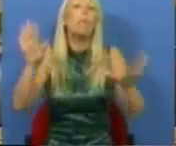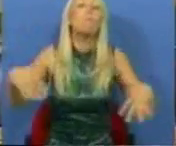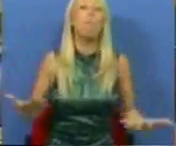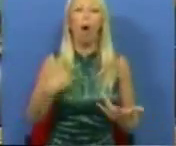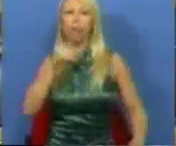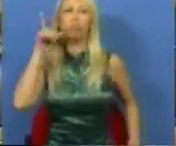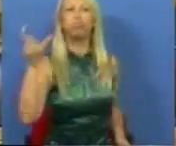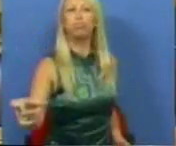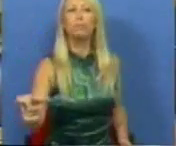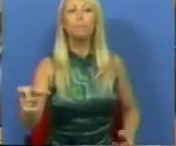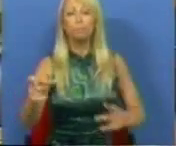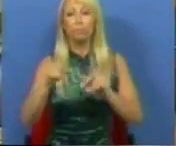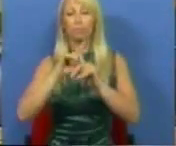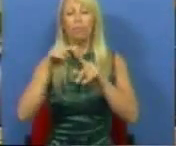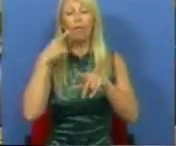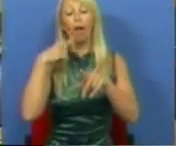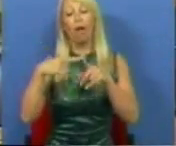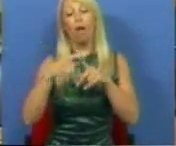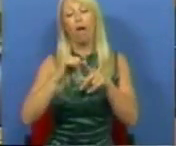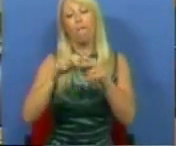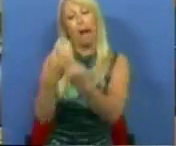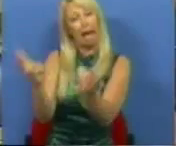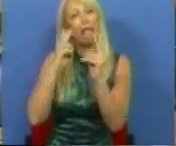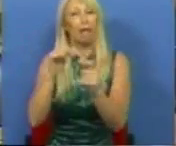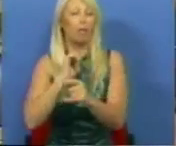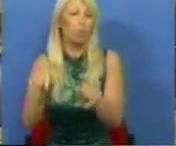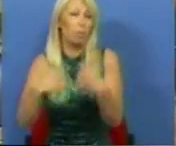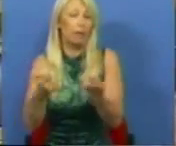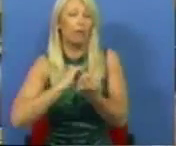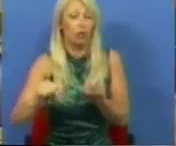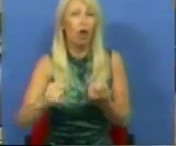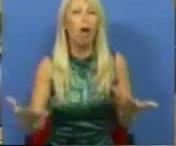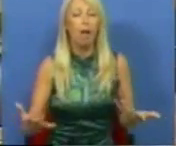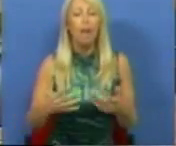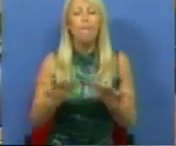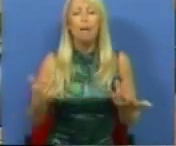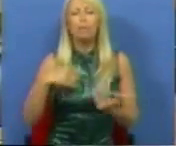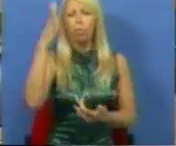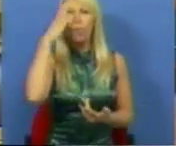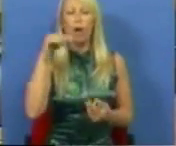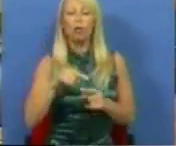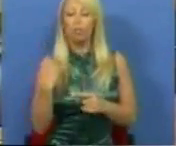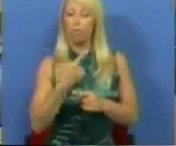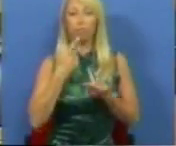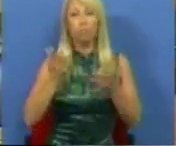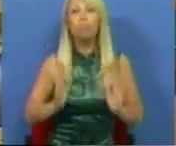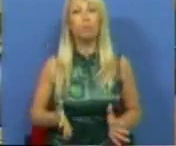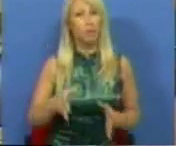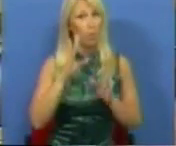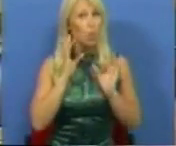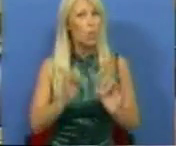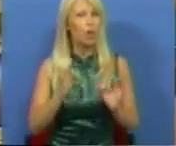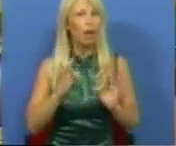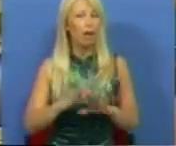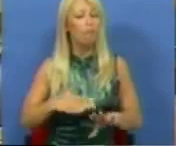que a bancada do Partido Socialista possa hoje utilizar. Eu creio que nós temos que ter muito cuidado porque aquilo que está